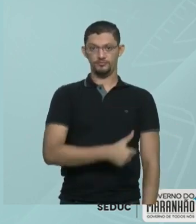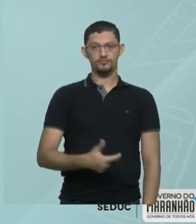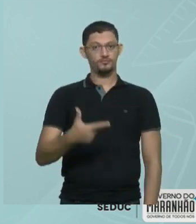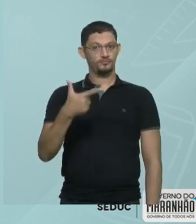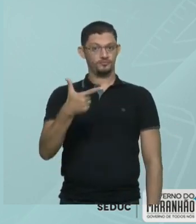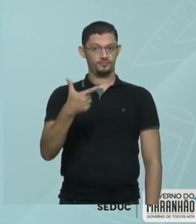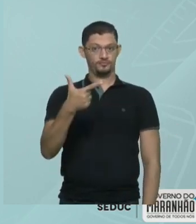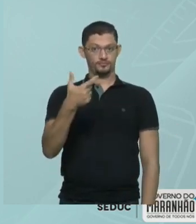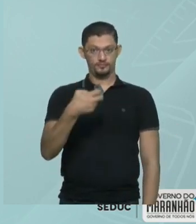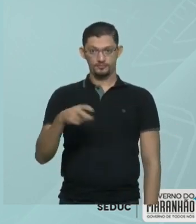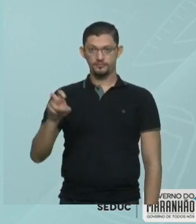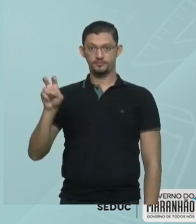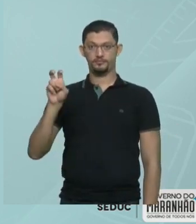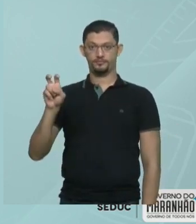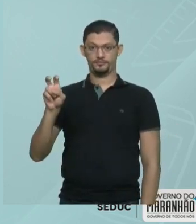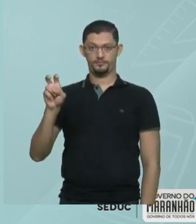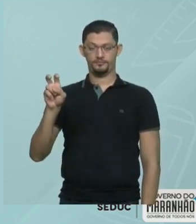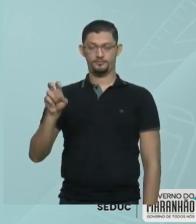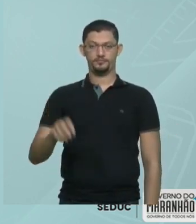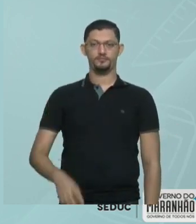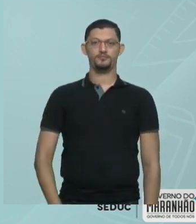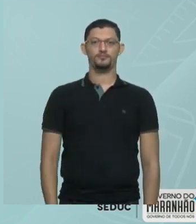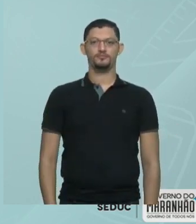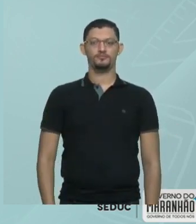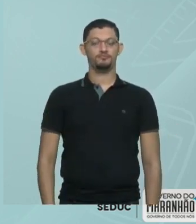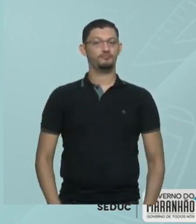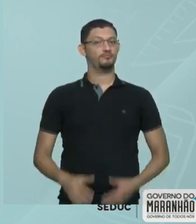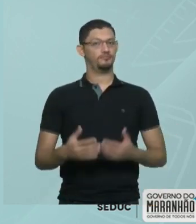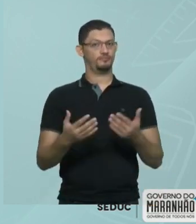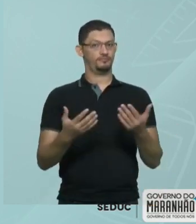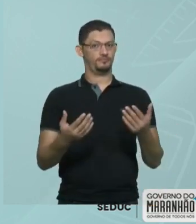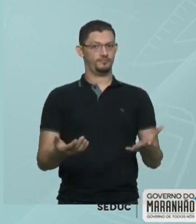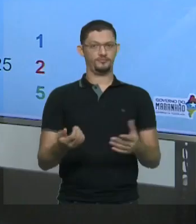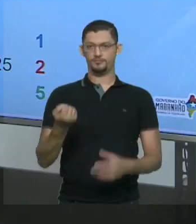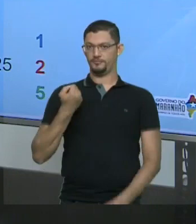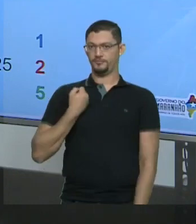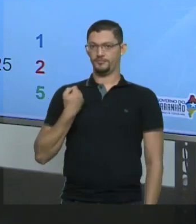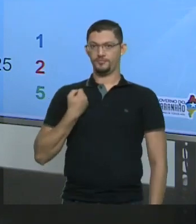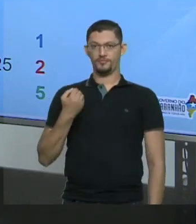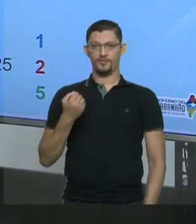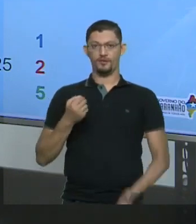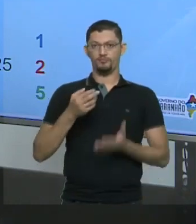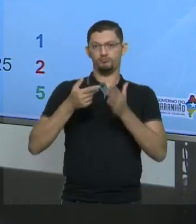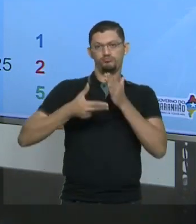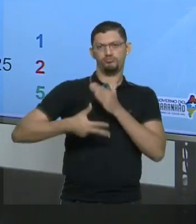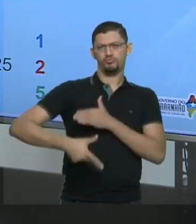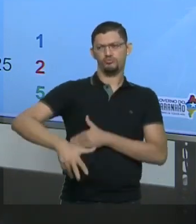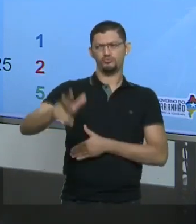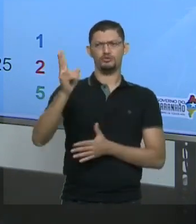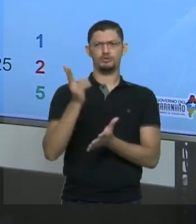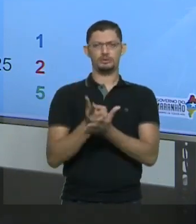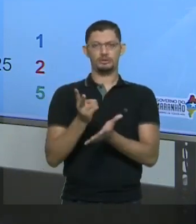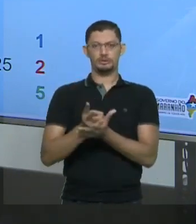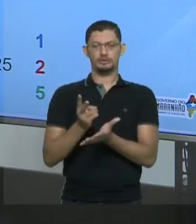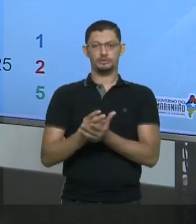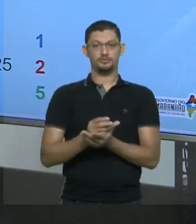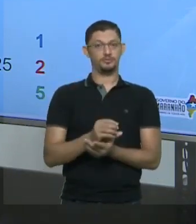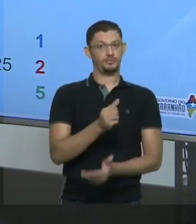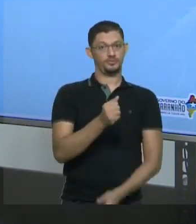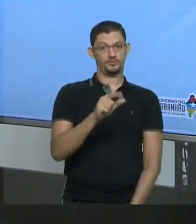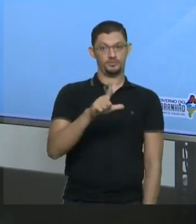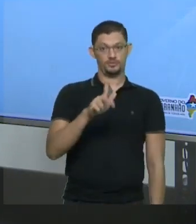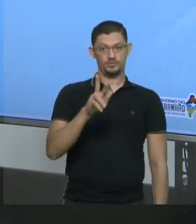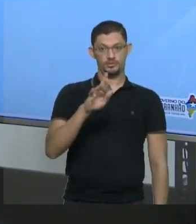o algarismo 2 e o algarismo 5. Logo, números são infinitos. Algarismos têm apenas 10.